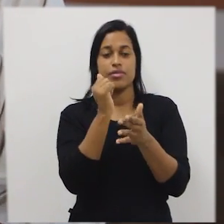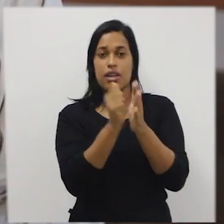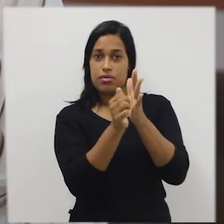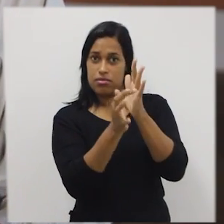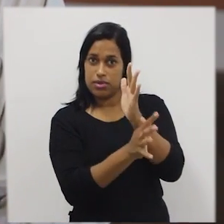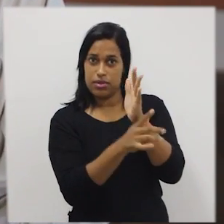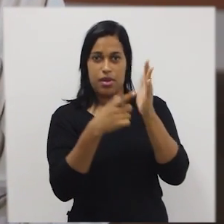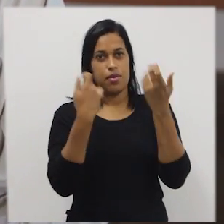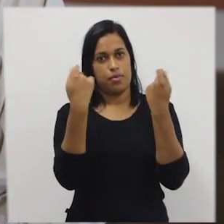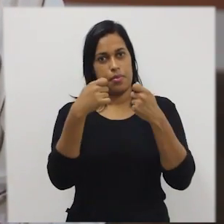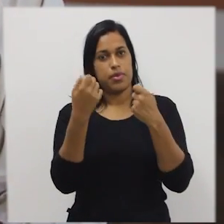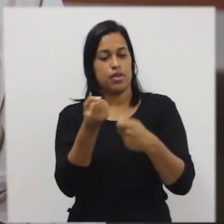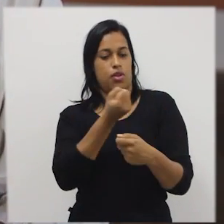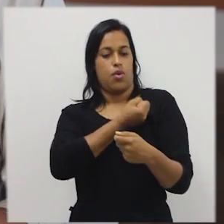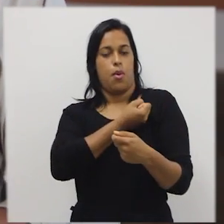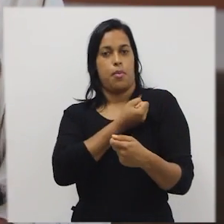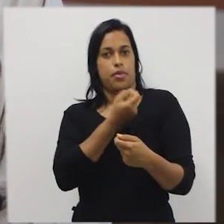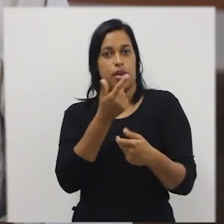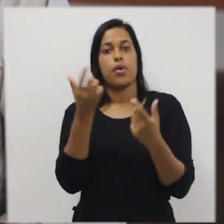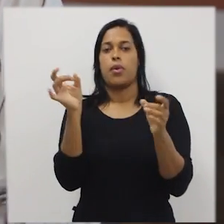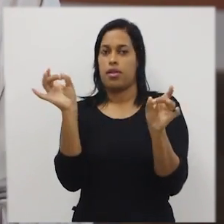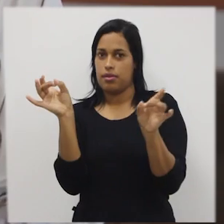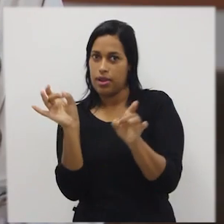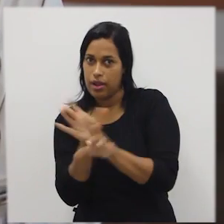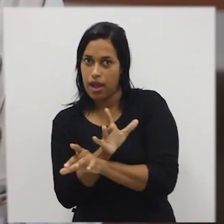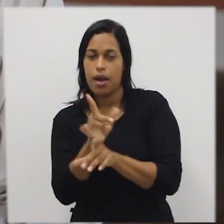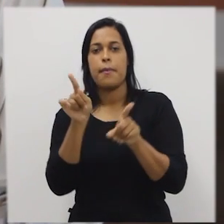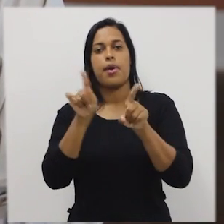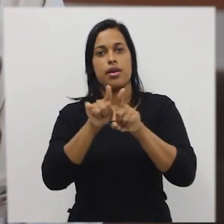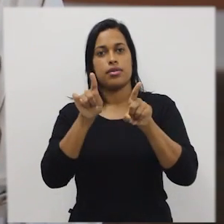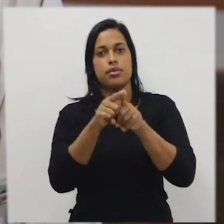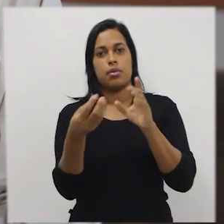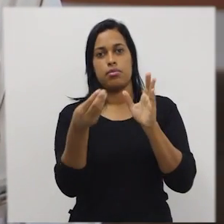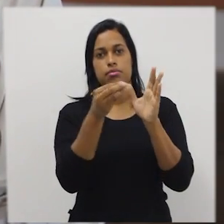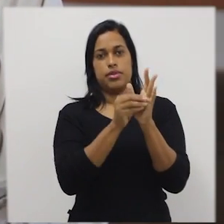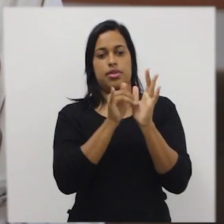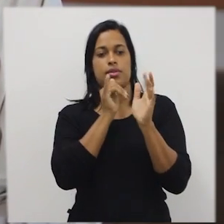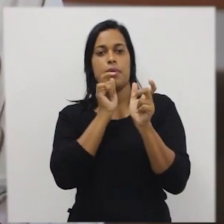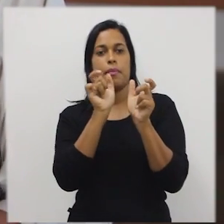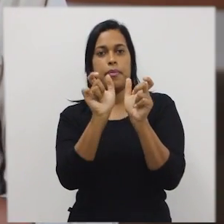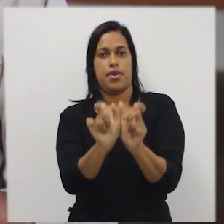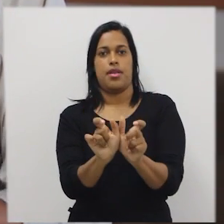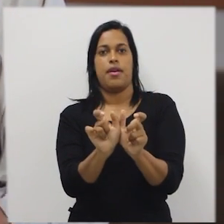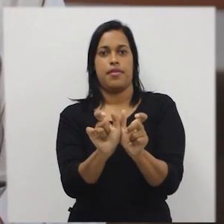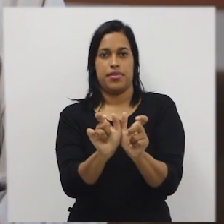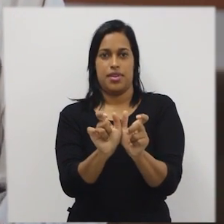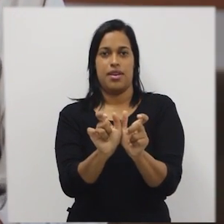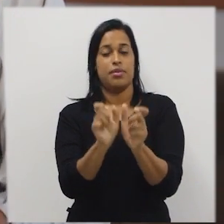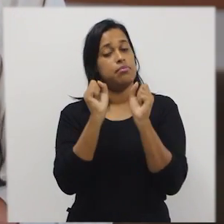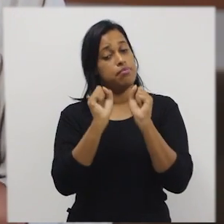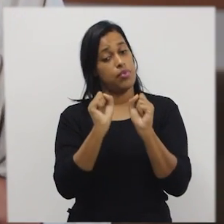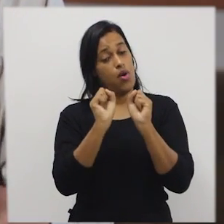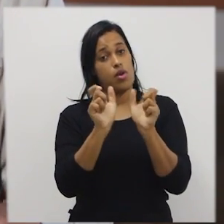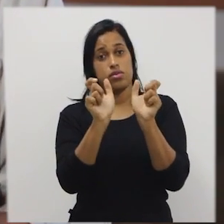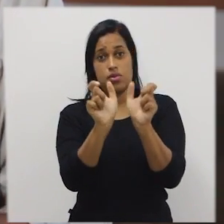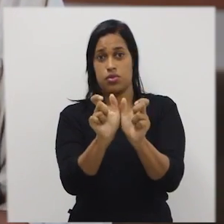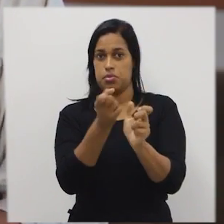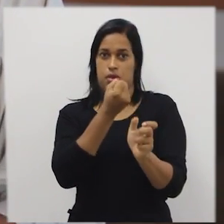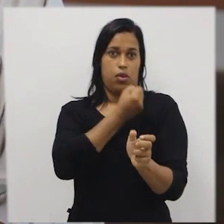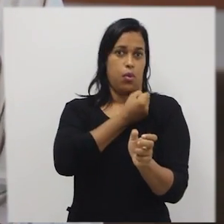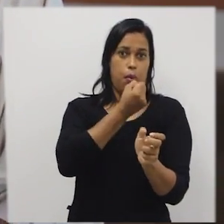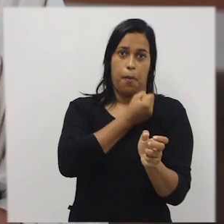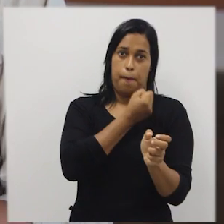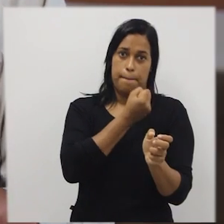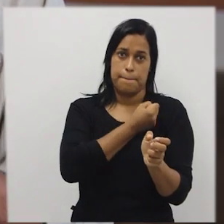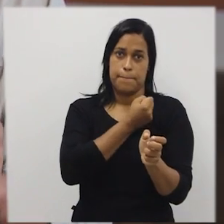eu coloco uma variável e após o comando de atribuição eu coloco uma expressão, que pode ser uma expressão aritmética,